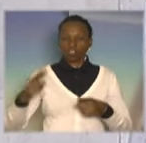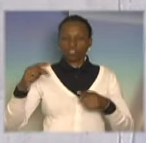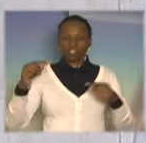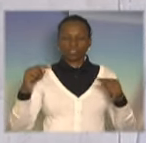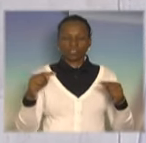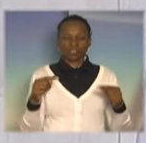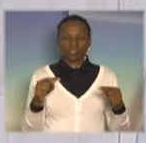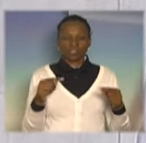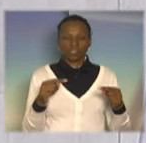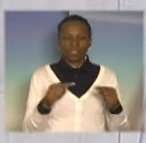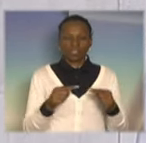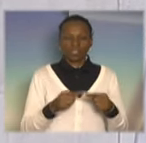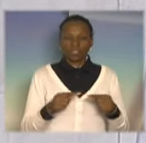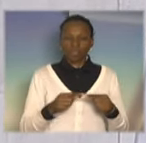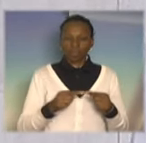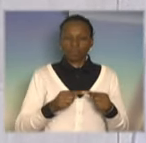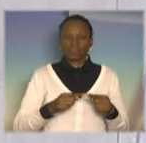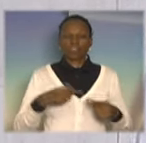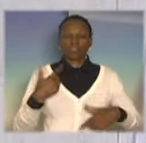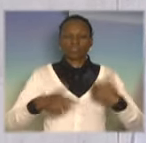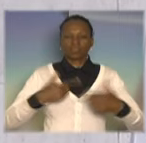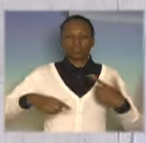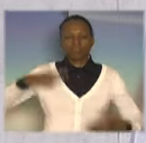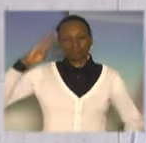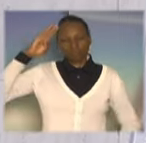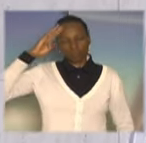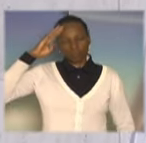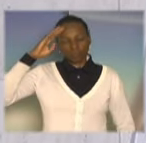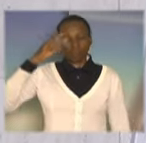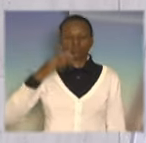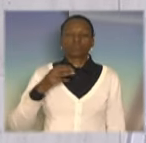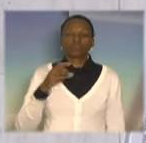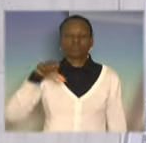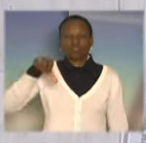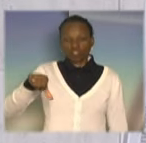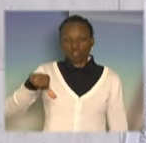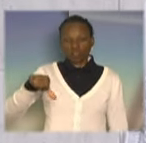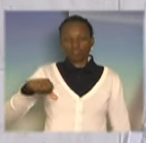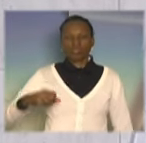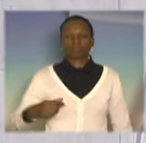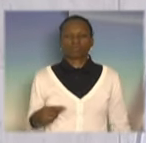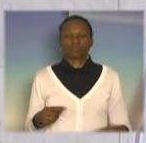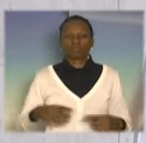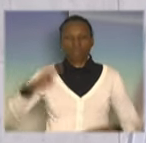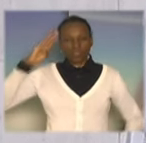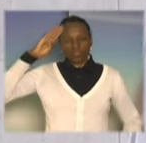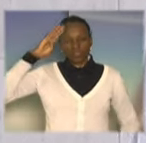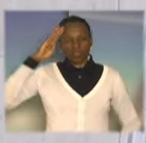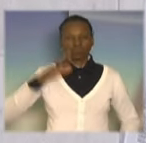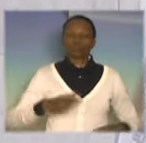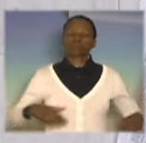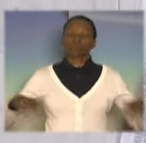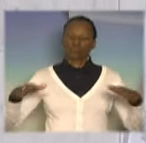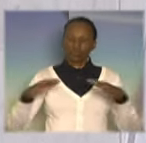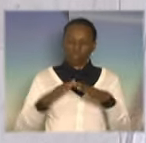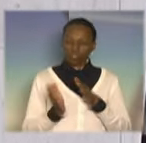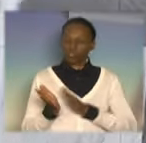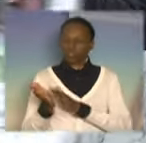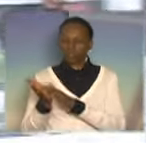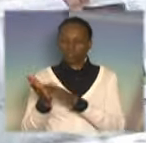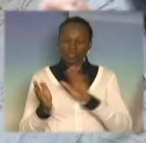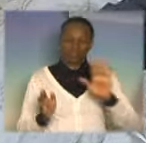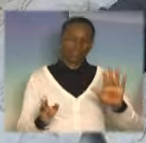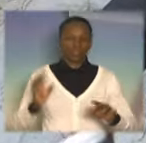Forças Armadas. Então eu quero aqui parabenizar esses militares, a todos os atletas em geral, mas em especial esses militares, porque,